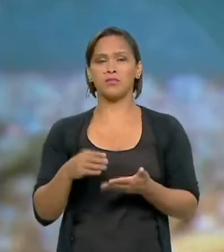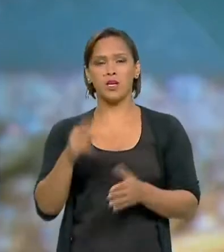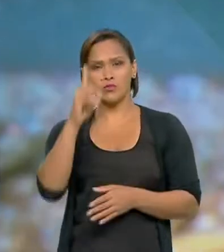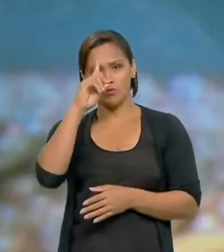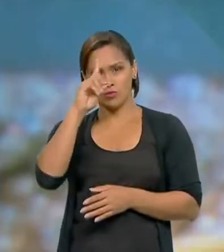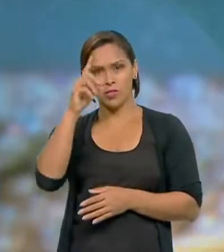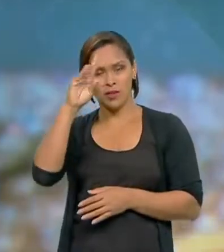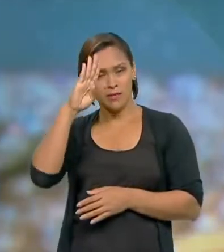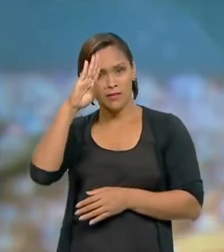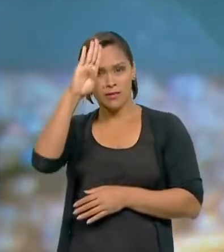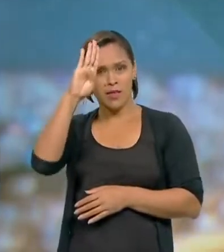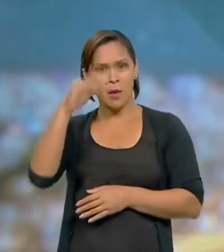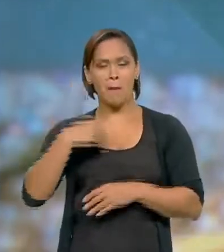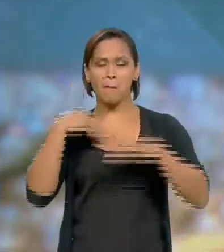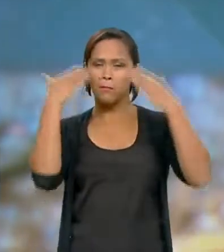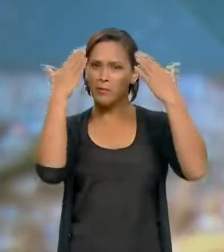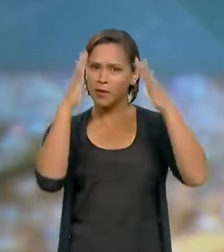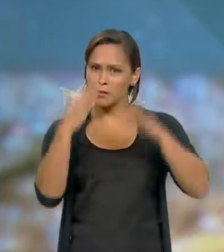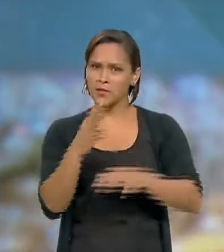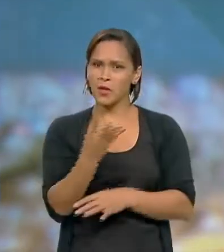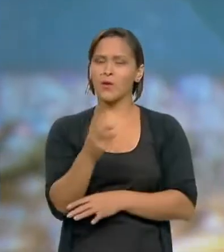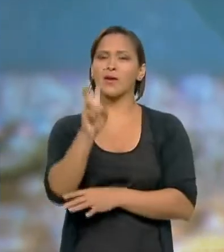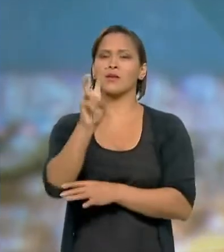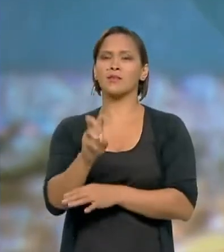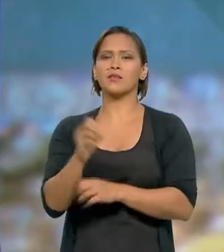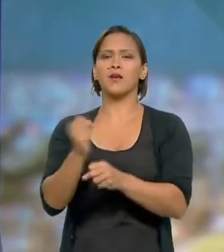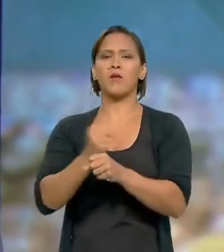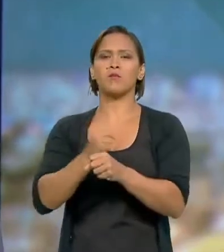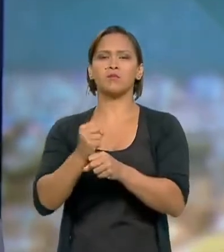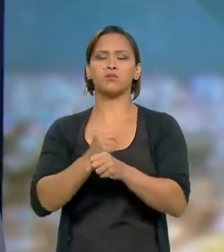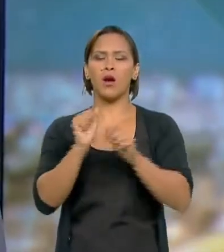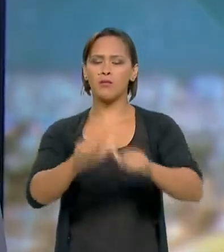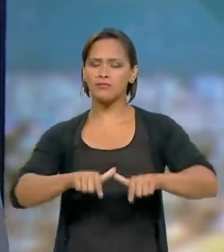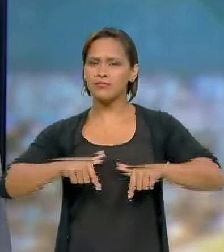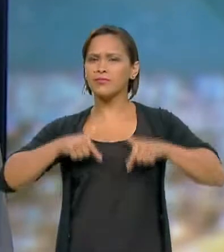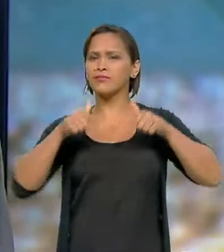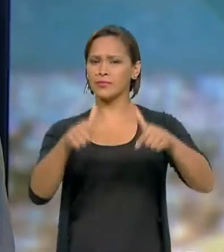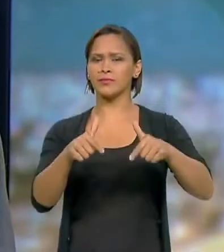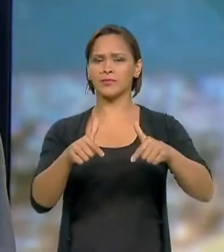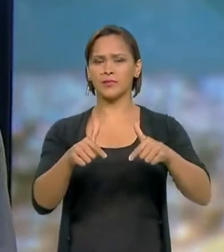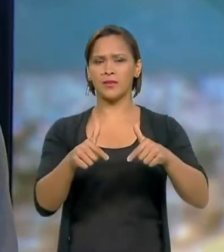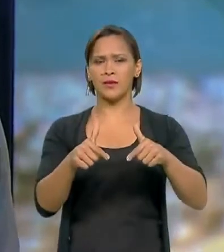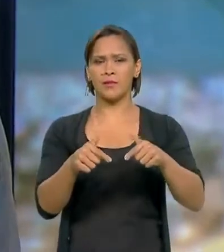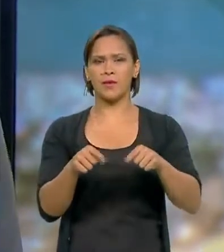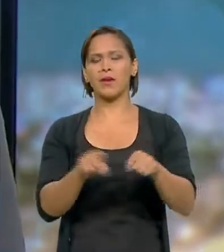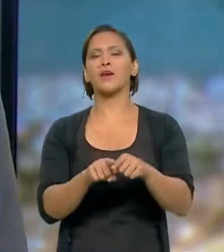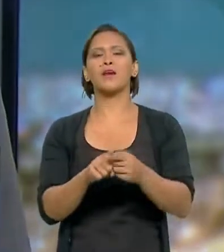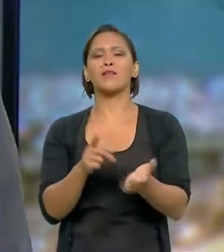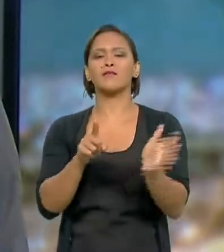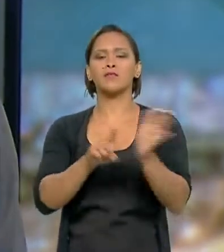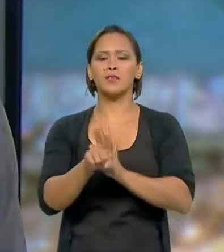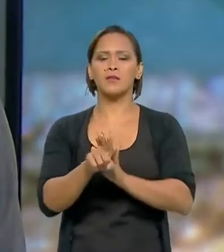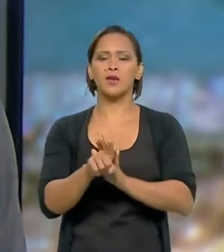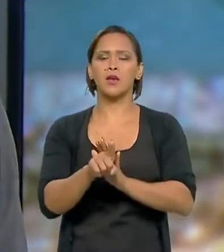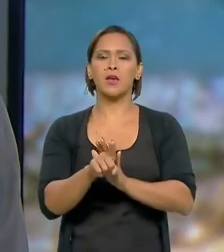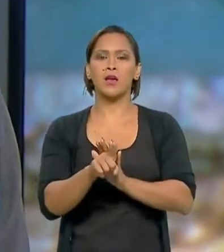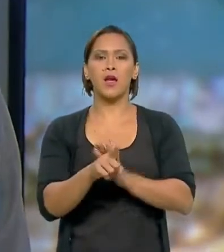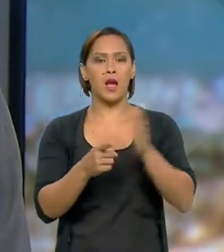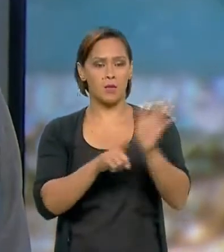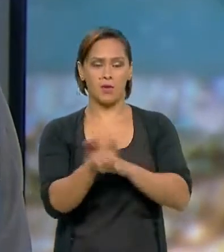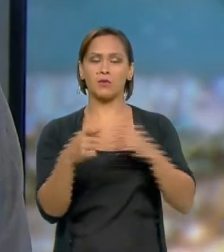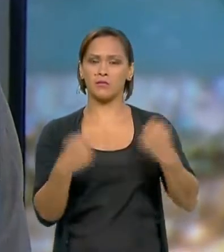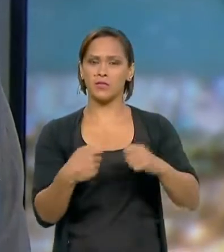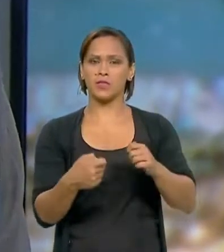primeiro estudo, parabenizar os seus 45 anos servindo o Exército. E fazer a seguinte pergunta, mas não posso deixar de fazer a seguinte